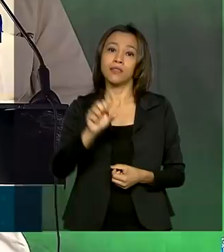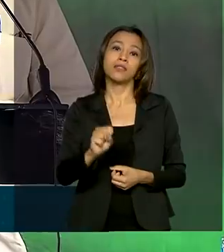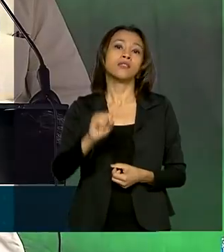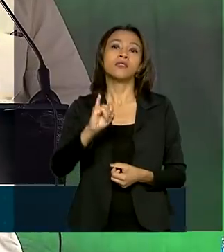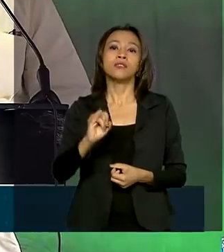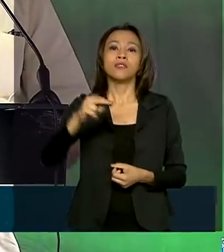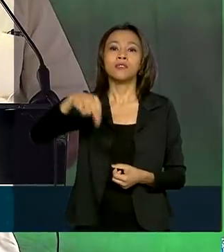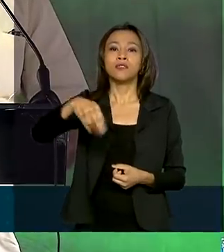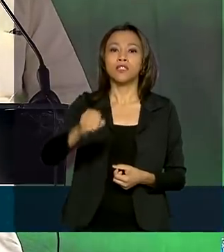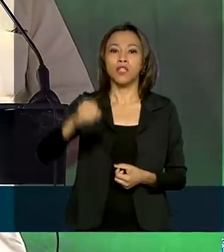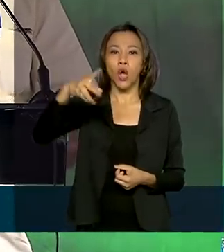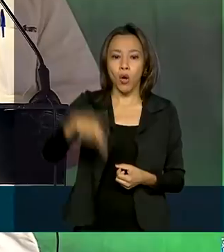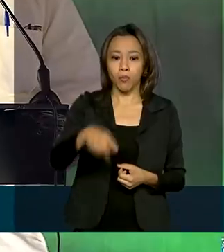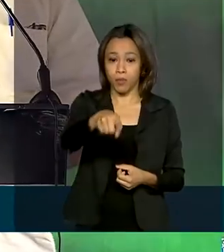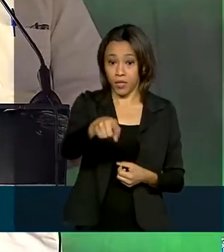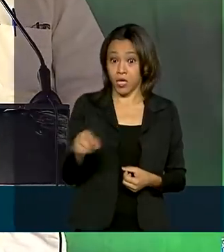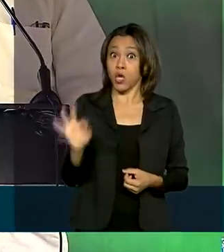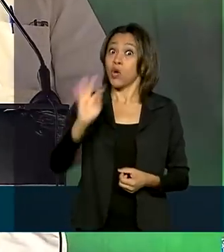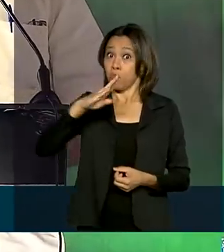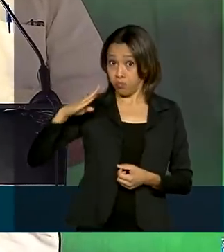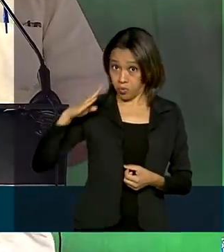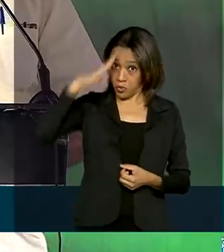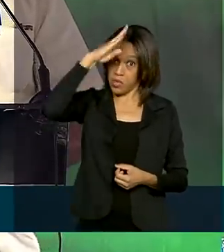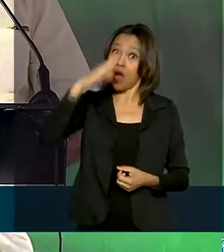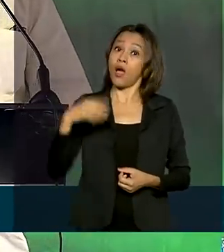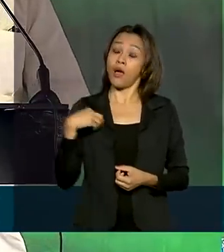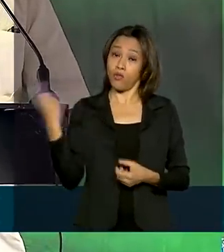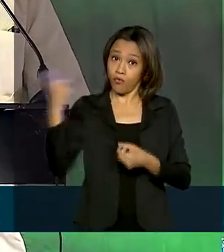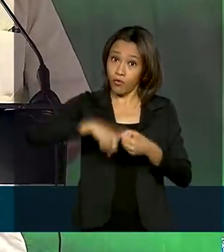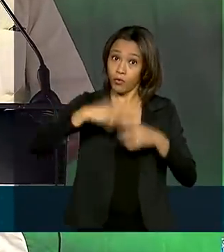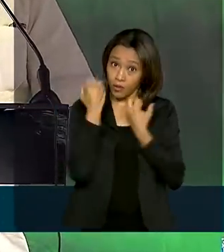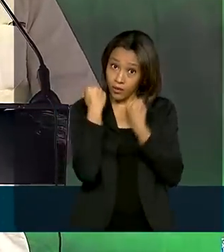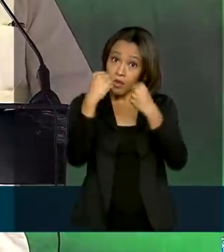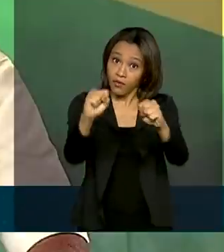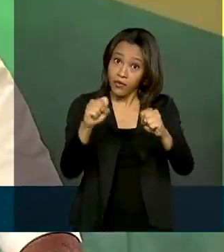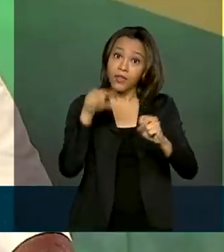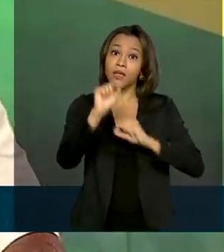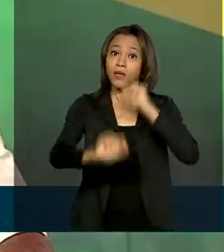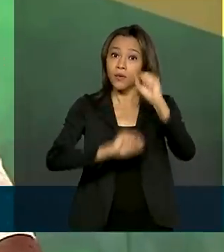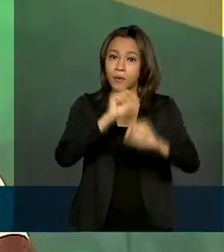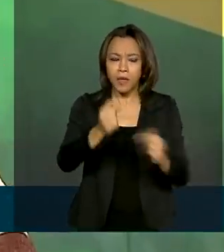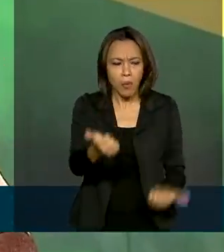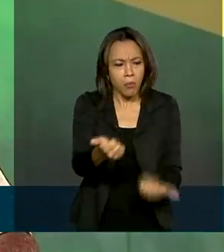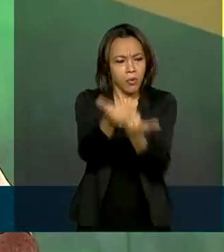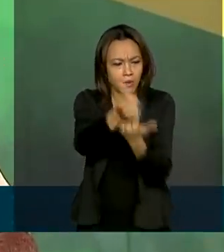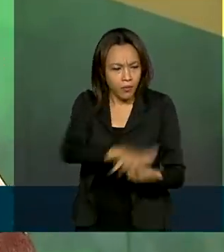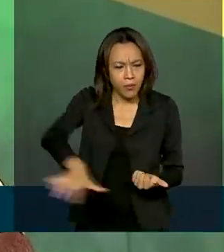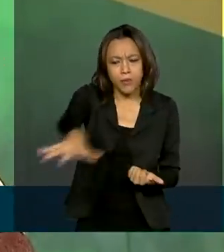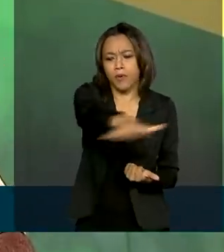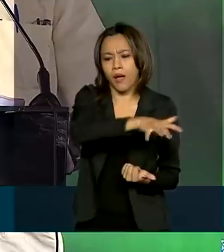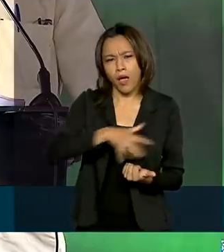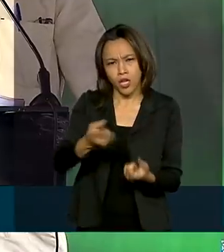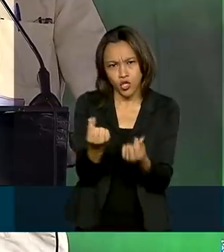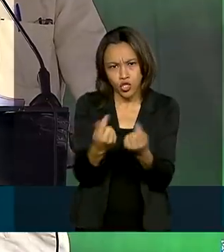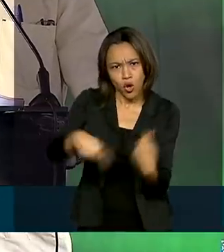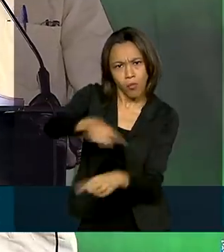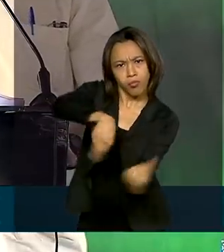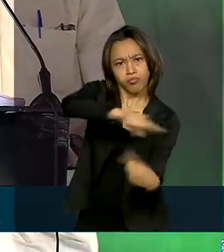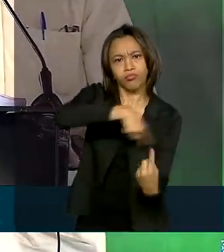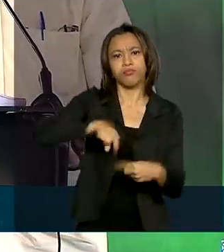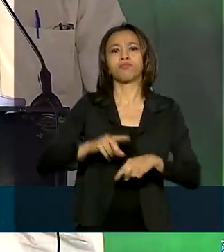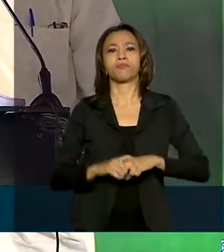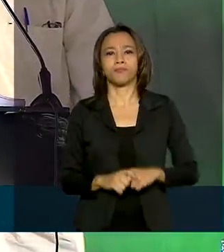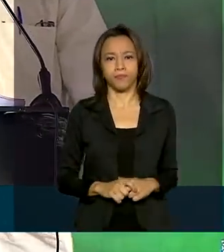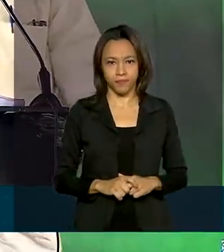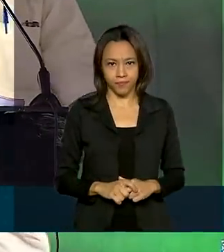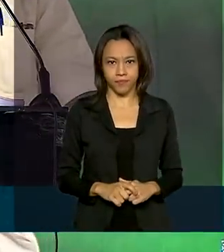rurais. Bolsonaro voltou a defender valorização aos agricultores e a atividade do agronegócio. Nós não podemos